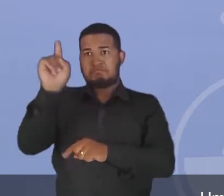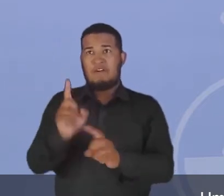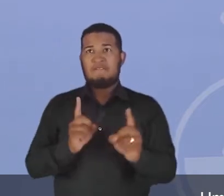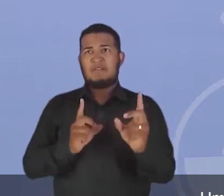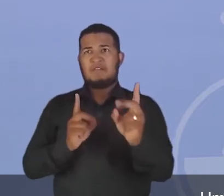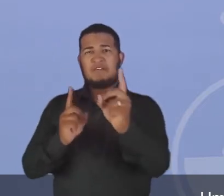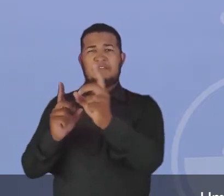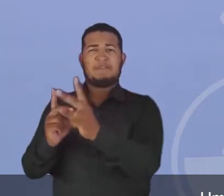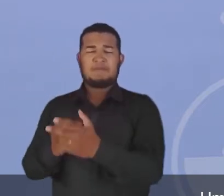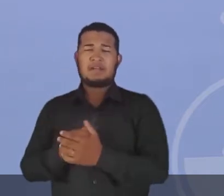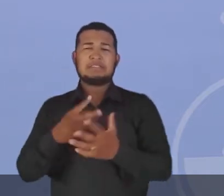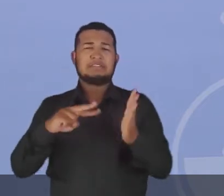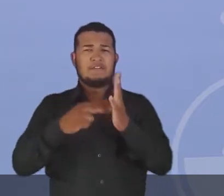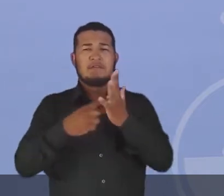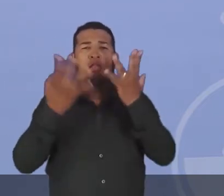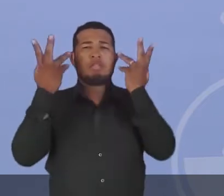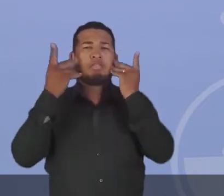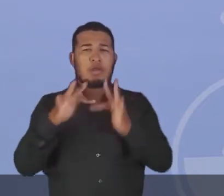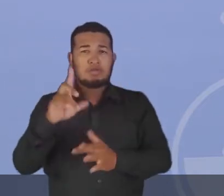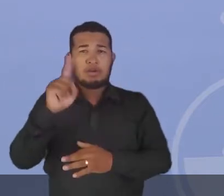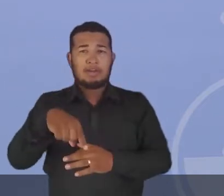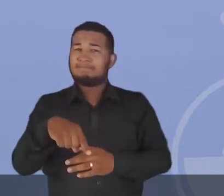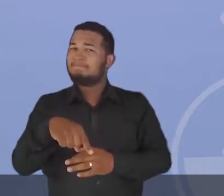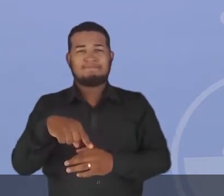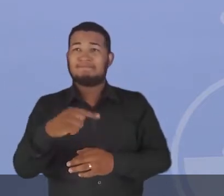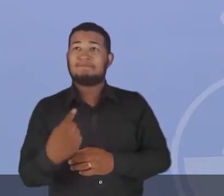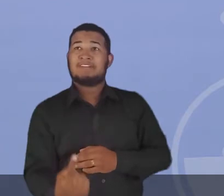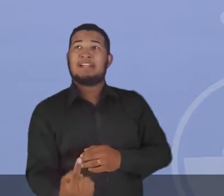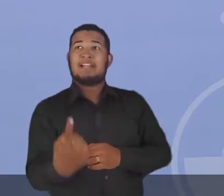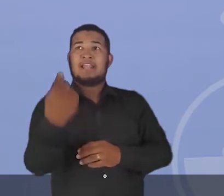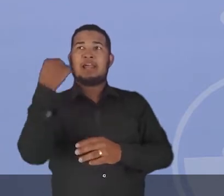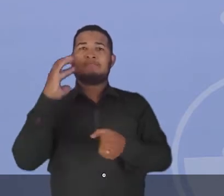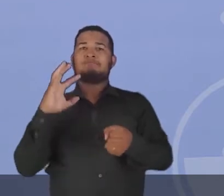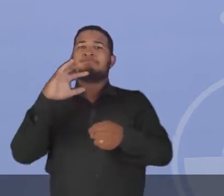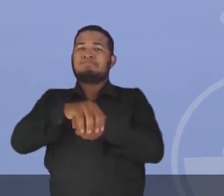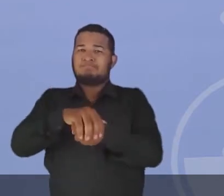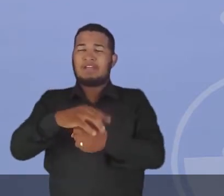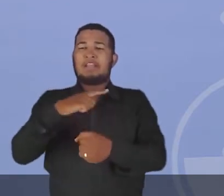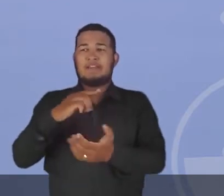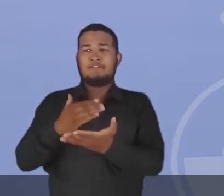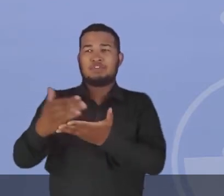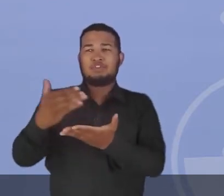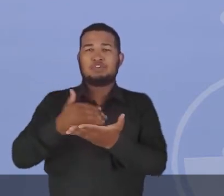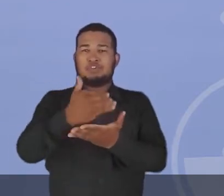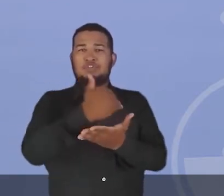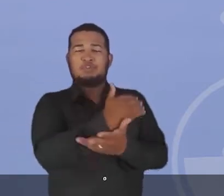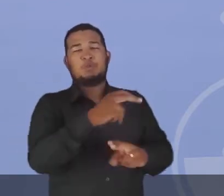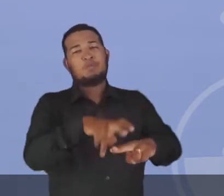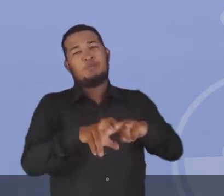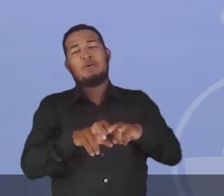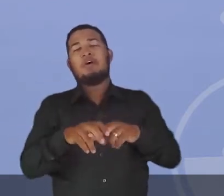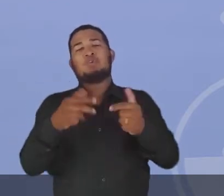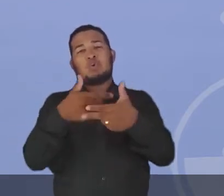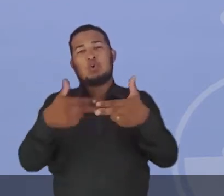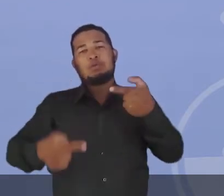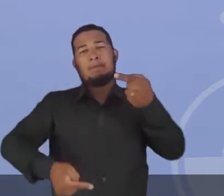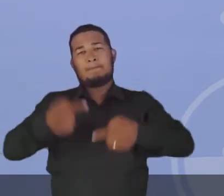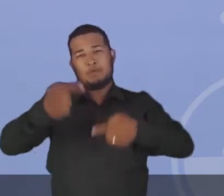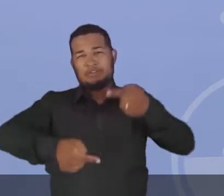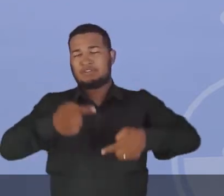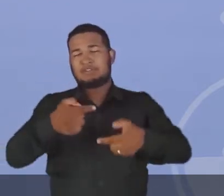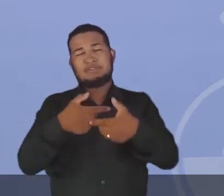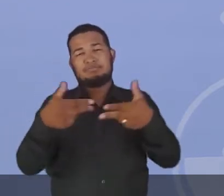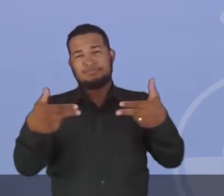de um processo natural. Lá desde o período de colonização, devido às questões políticas no período da